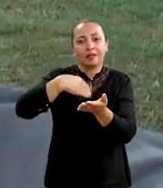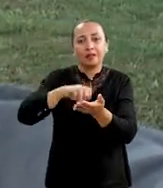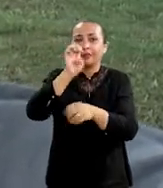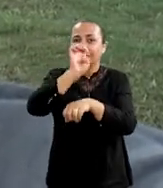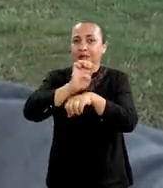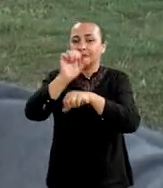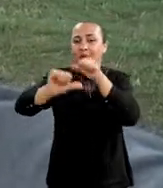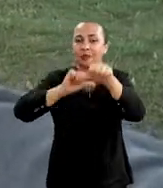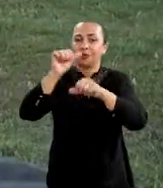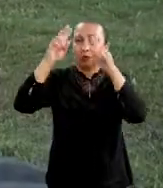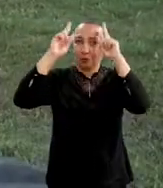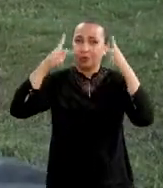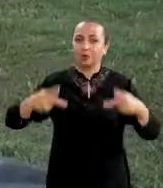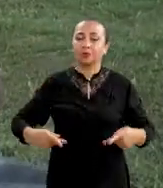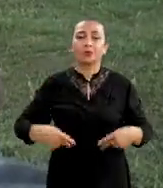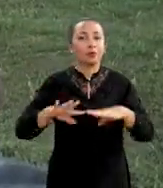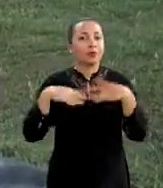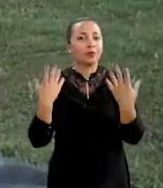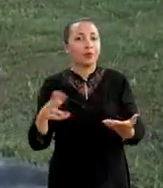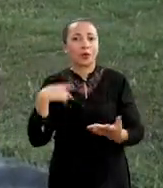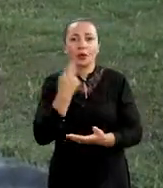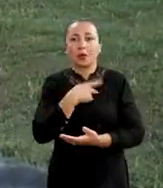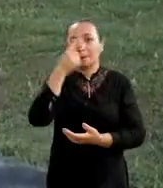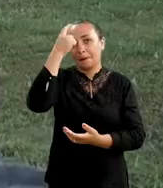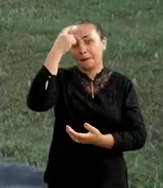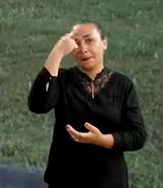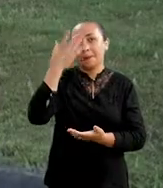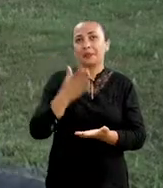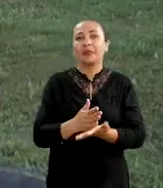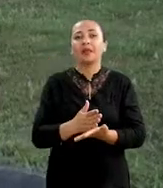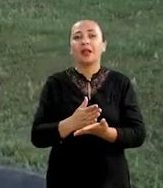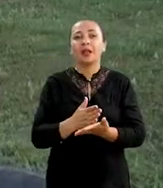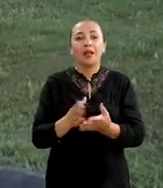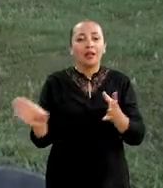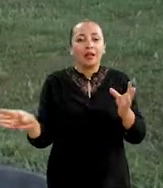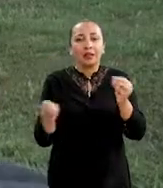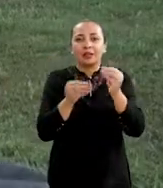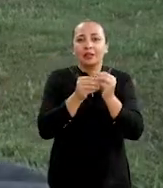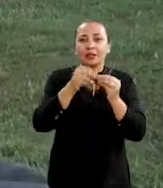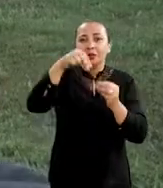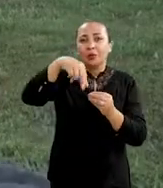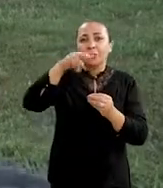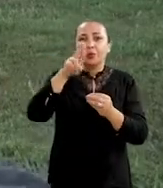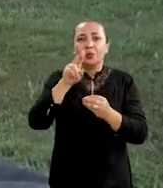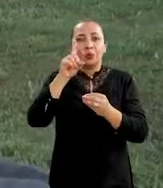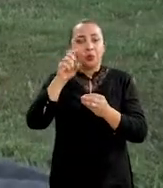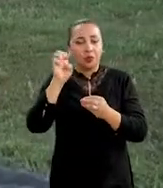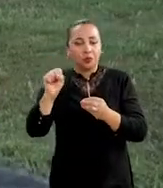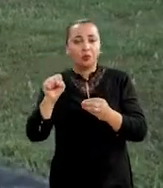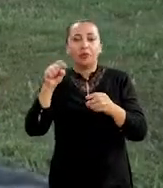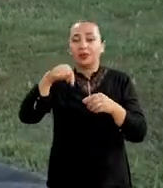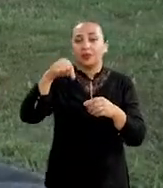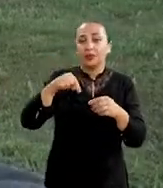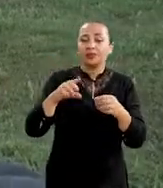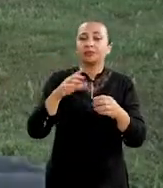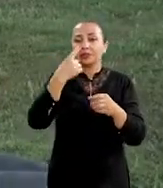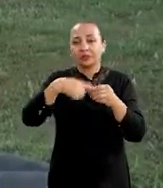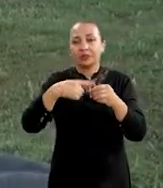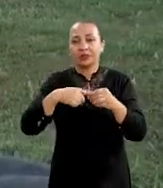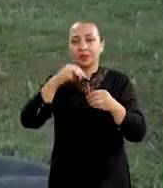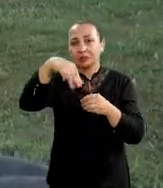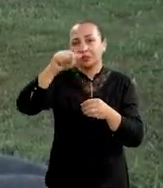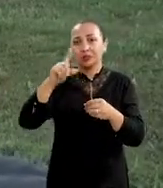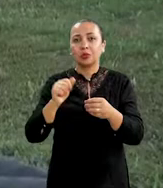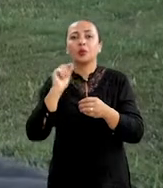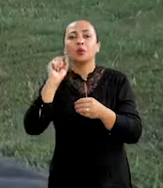Estado do Desenvolvimento Humano. Então, quando a gente pensou em agregar o NUTS ao Cidade Madura aqui, foi nesse